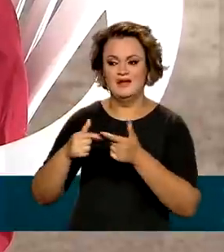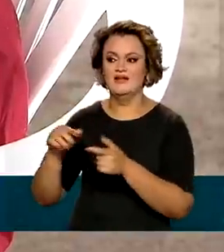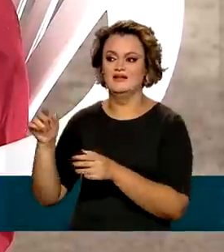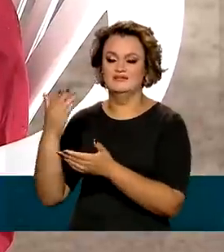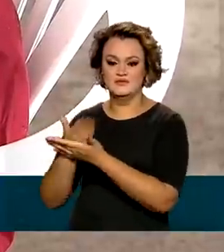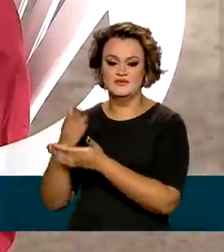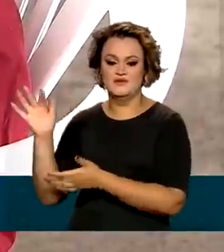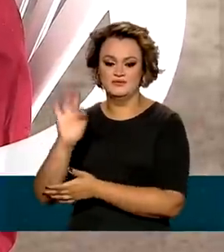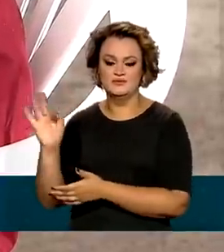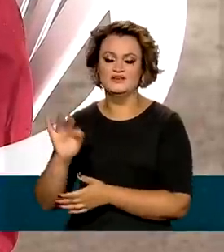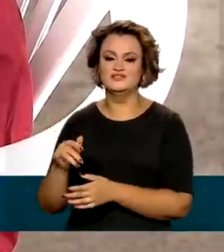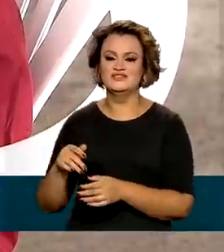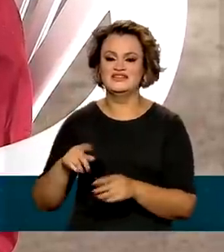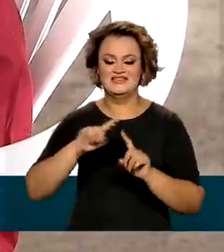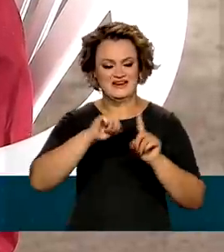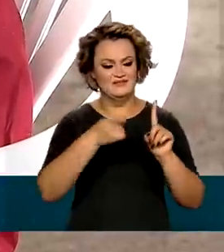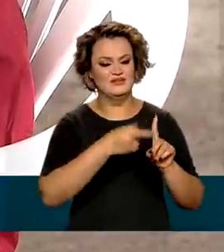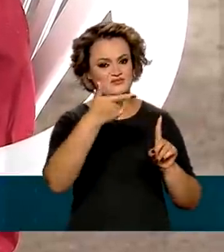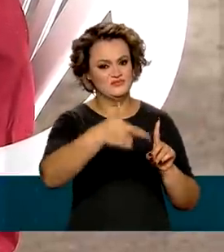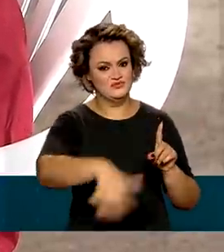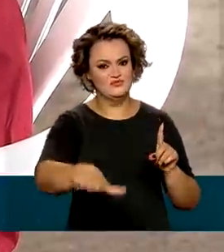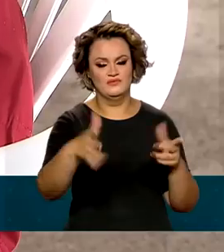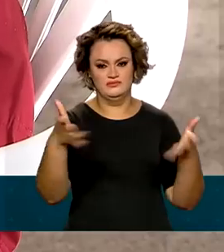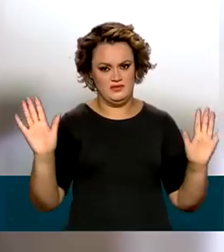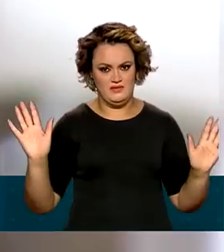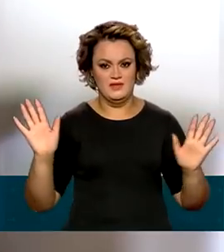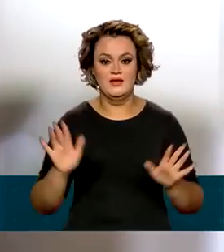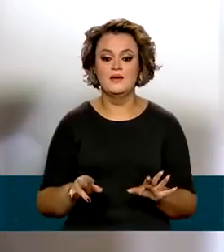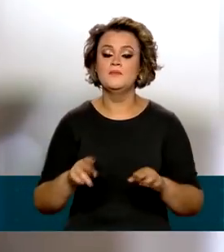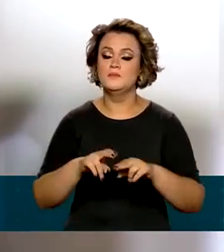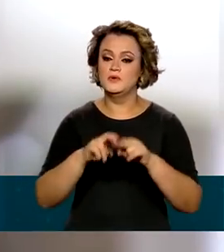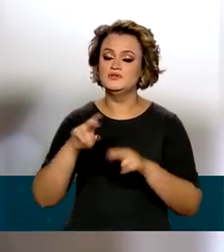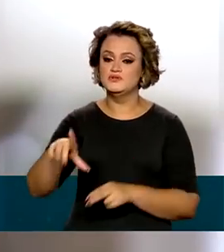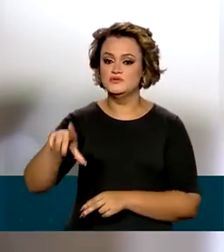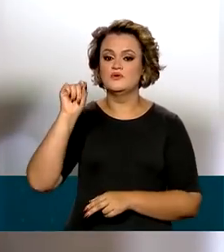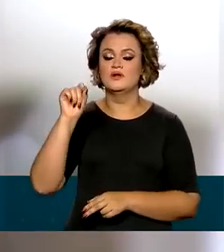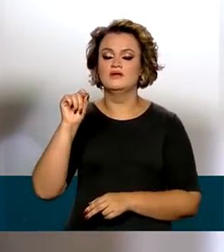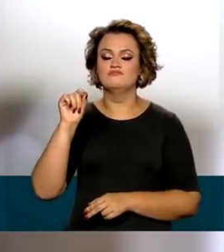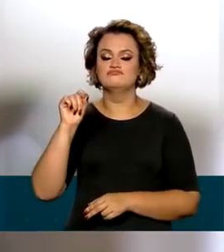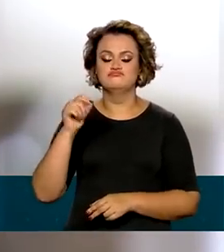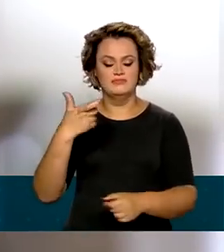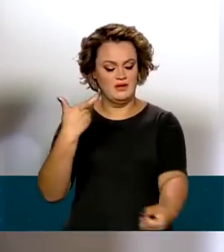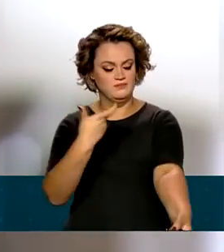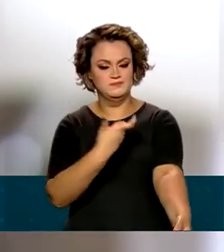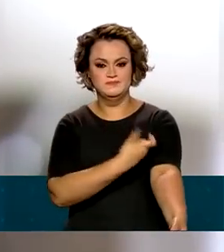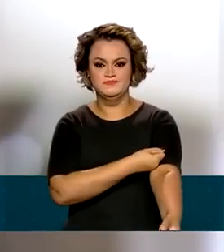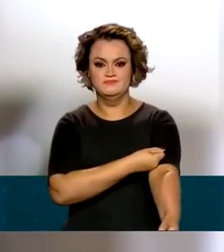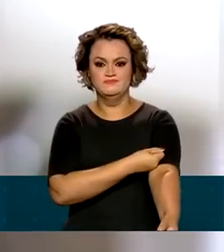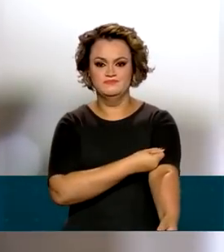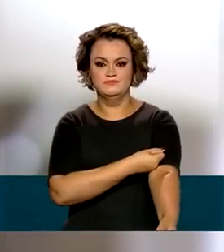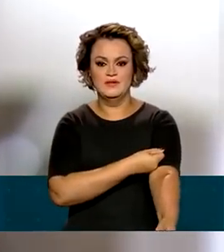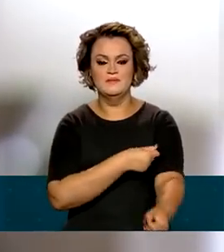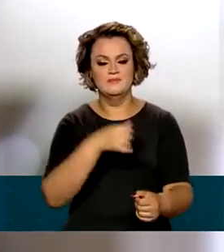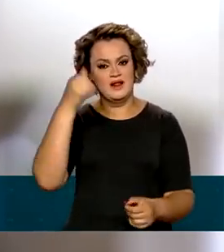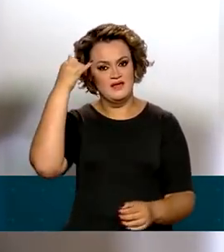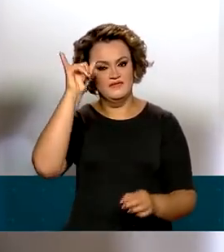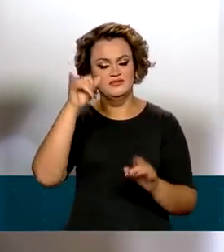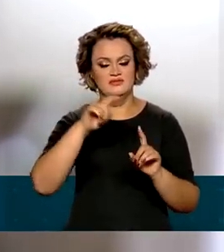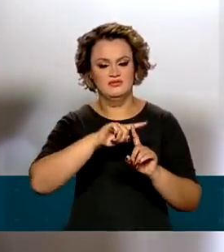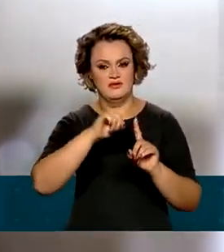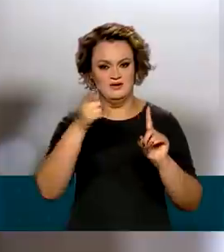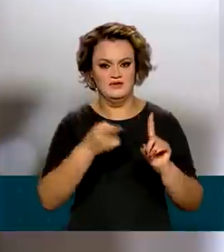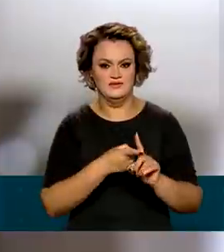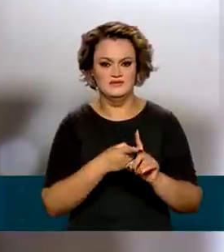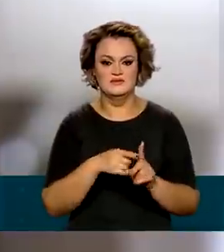outro filho não está em seus planos. Por isso, optou por colocar o dispositivo intrauterino mais